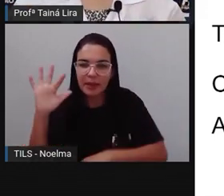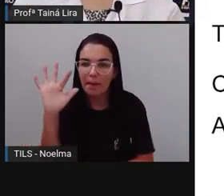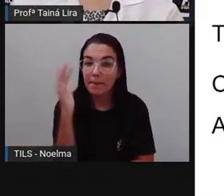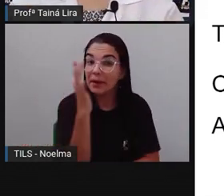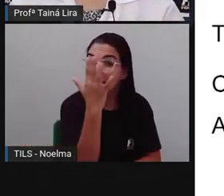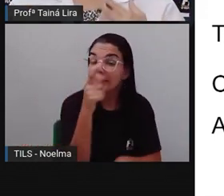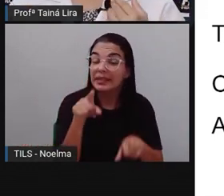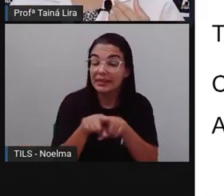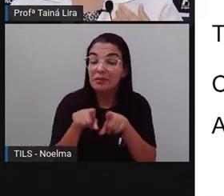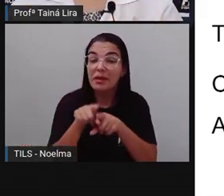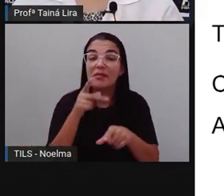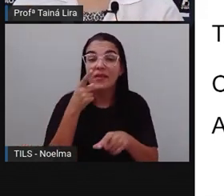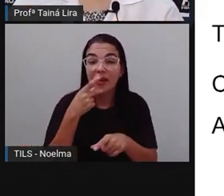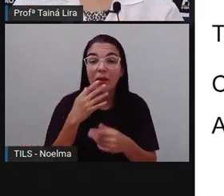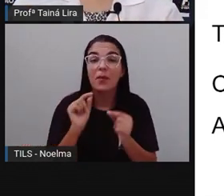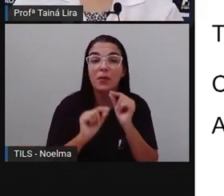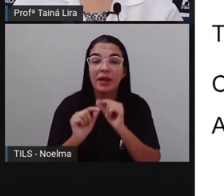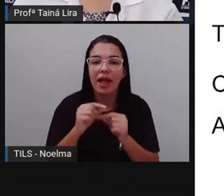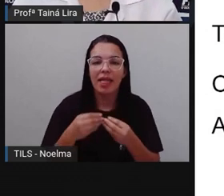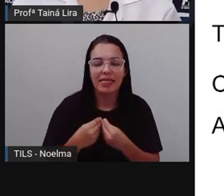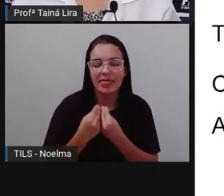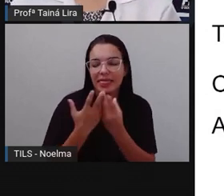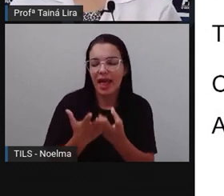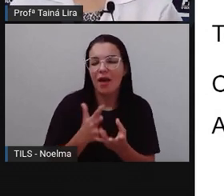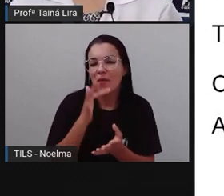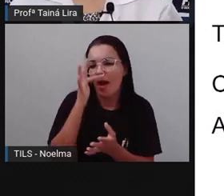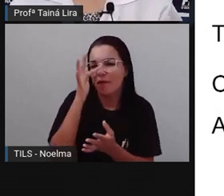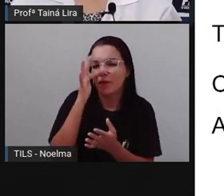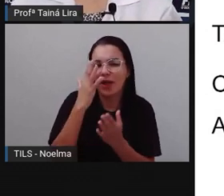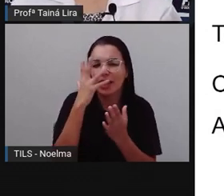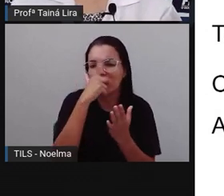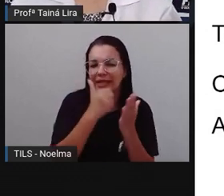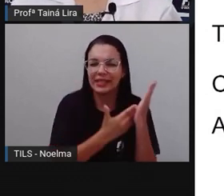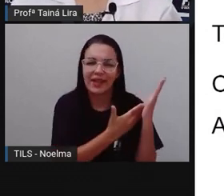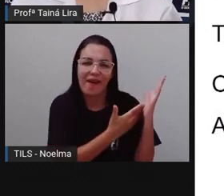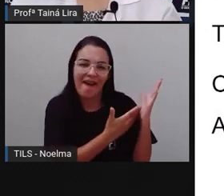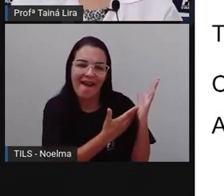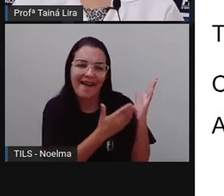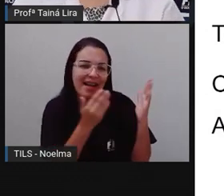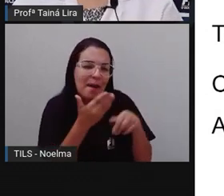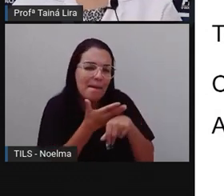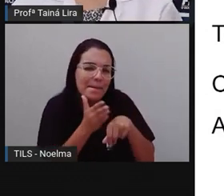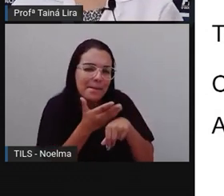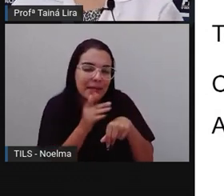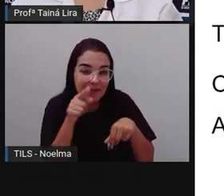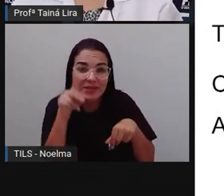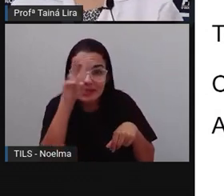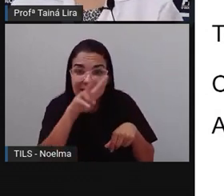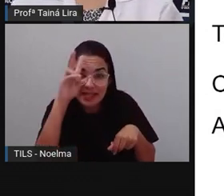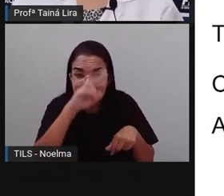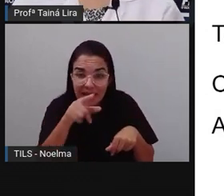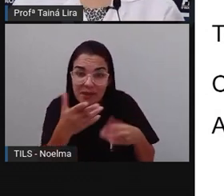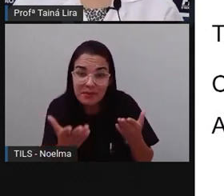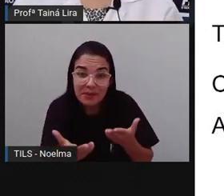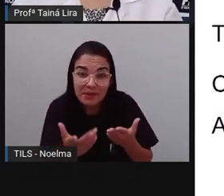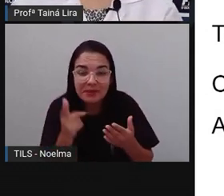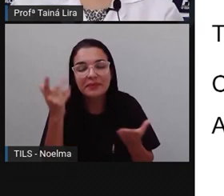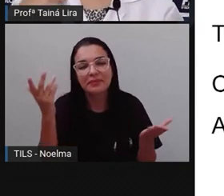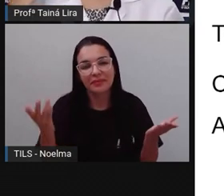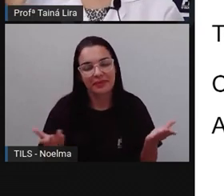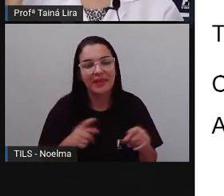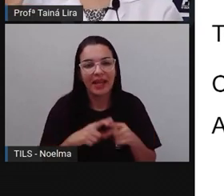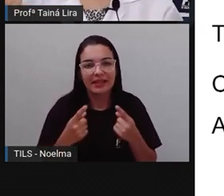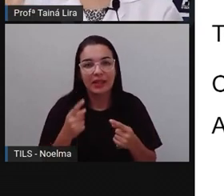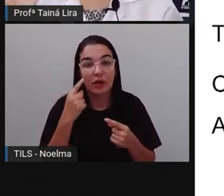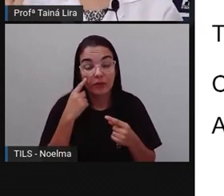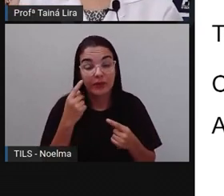da Vitória Régia. Que a Vitória Régia dá uma flor. Olha a florzinha da Vitória Régia aqui do lado. Vocês lembram disso? As